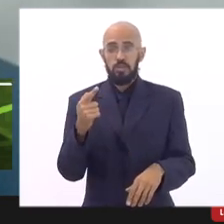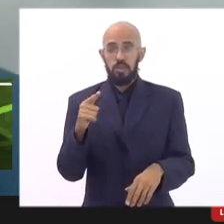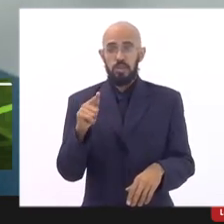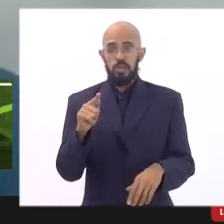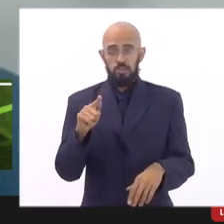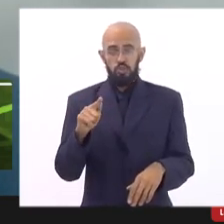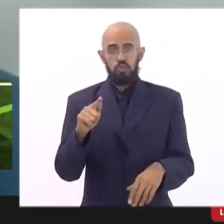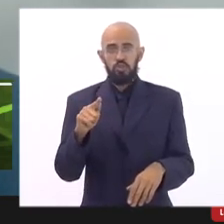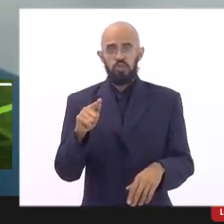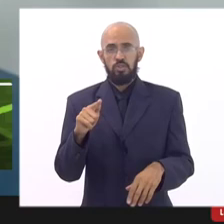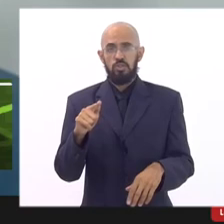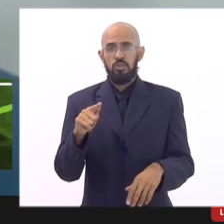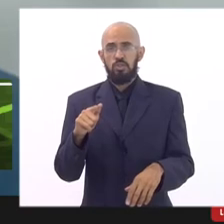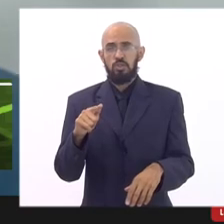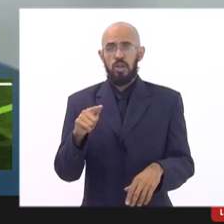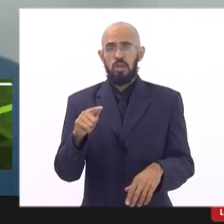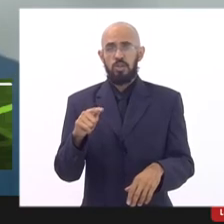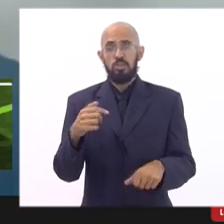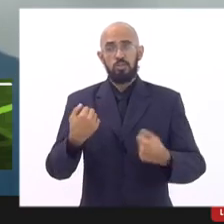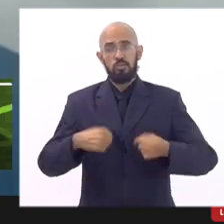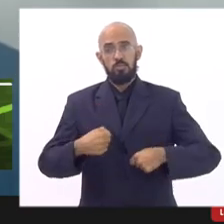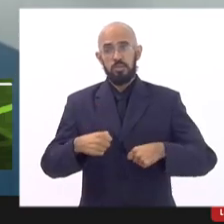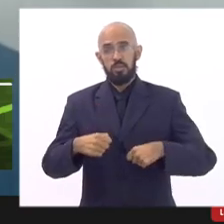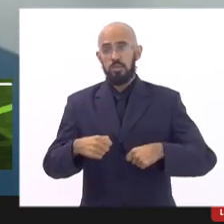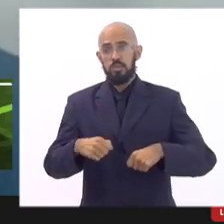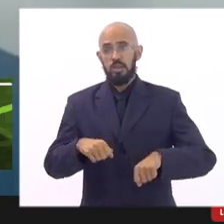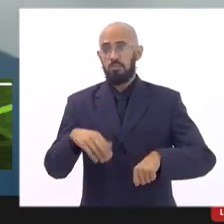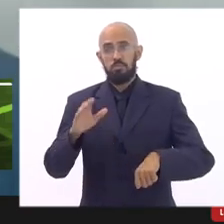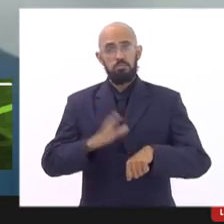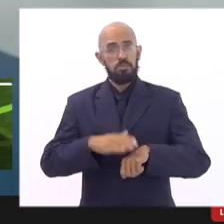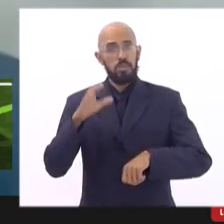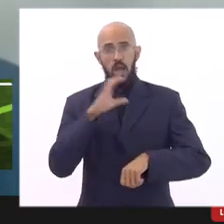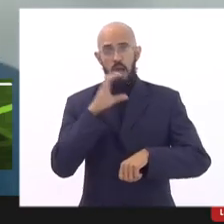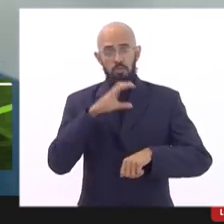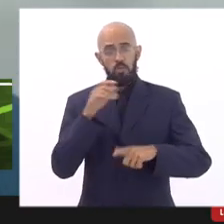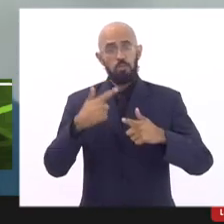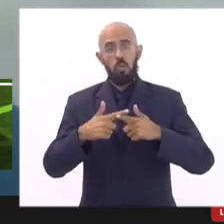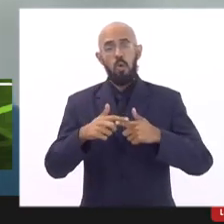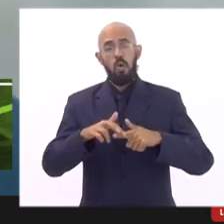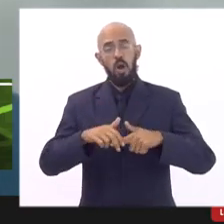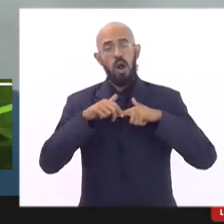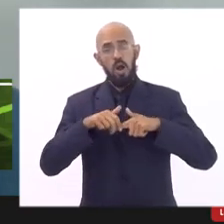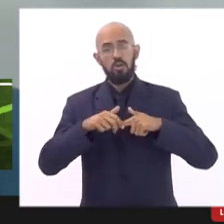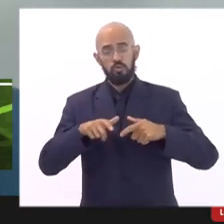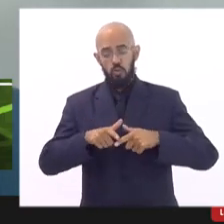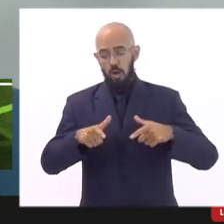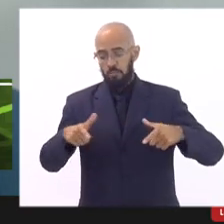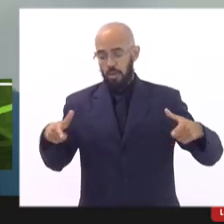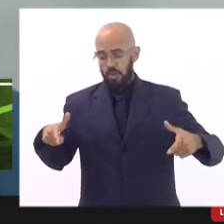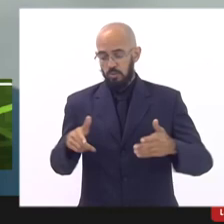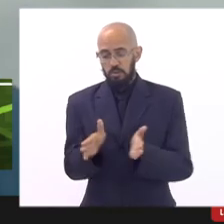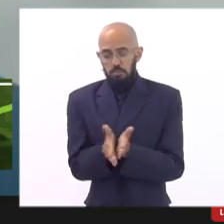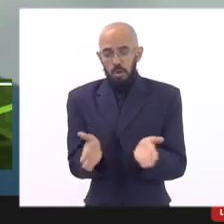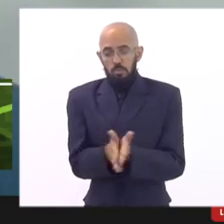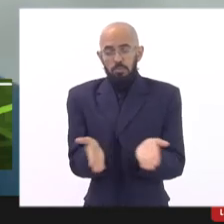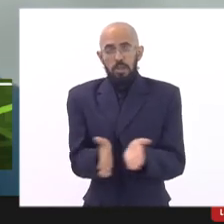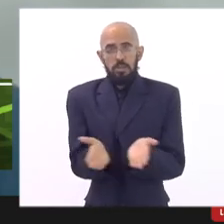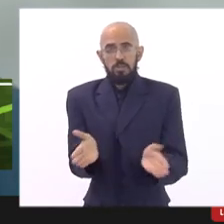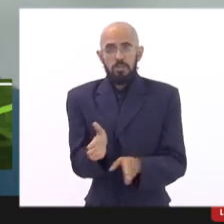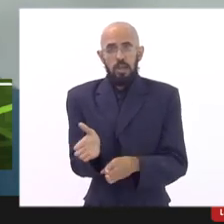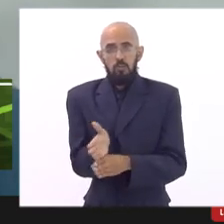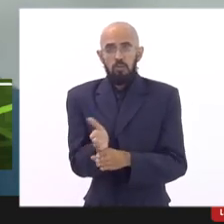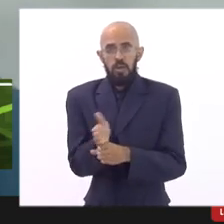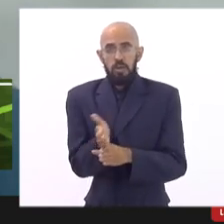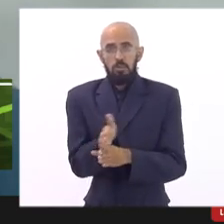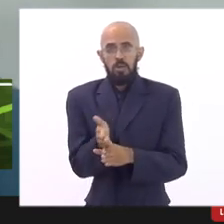lógico agora ele vai ter que ser mais do que nunca em razão do aumento da pobreza e da vulnerabilidade extrema ser atualizado mas assim é preciso de